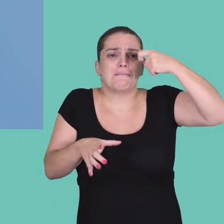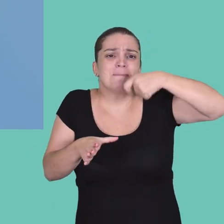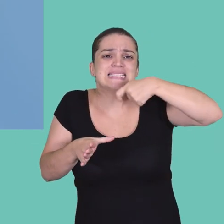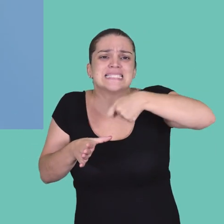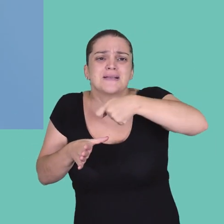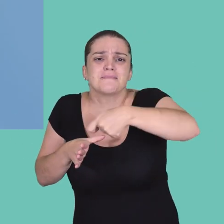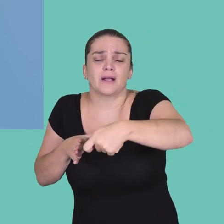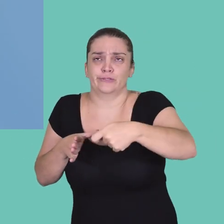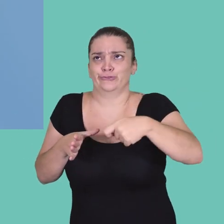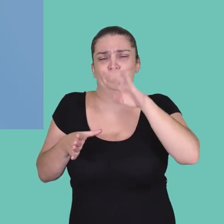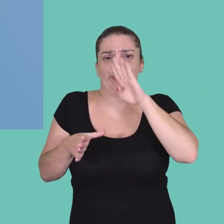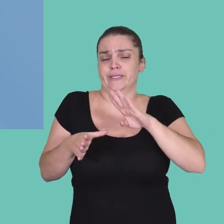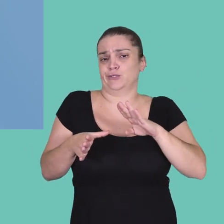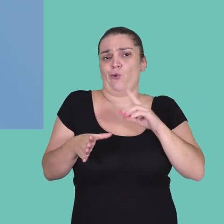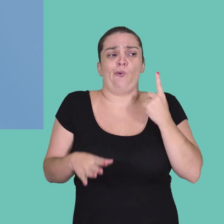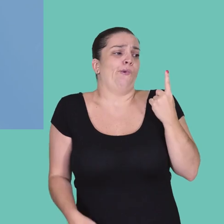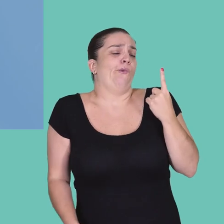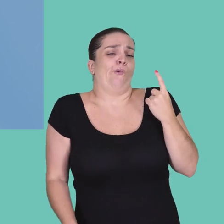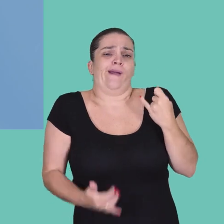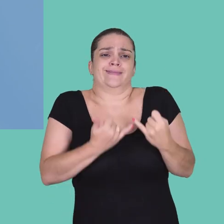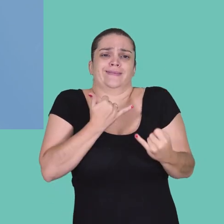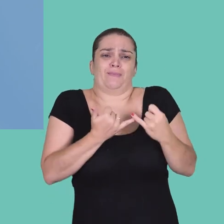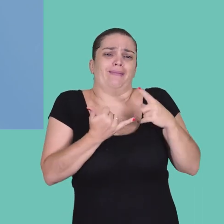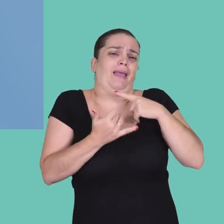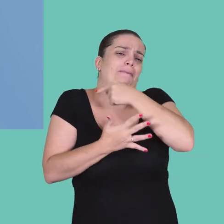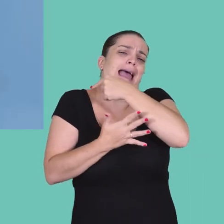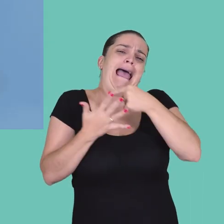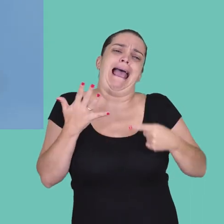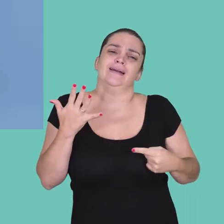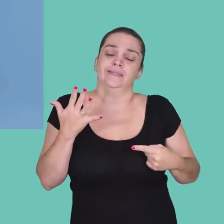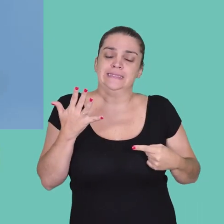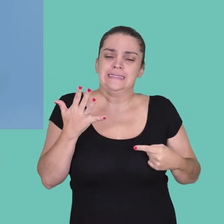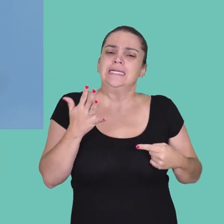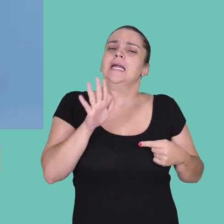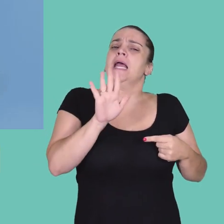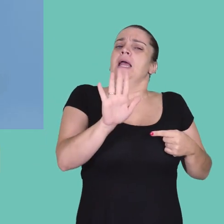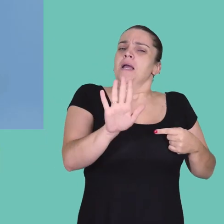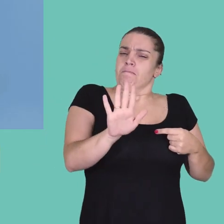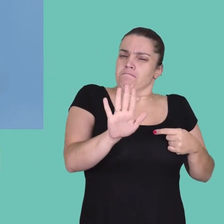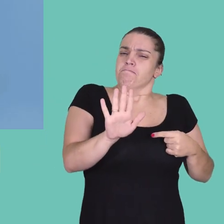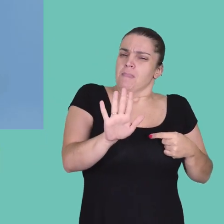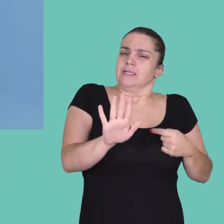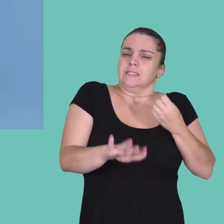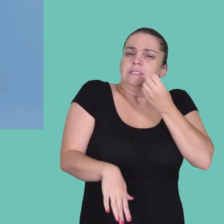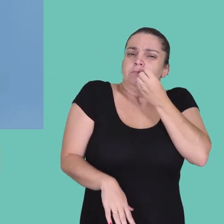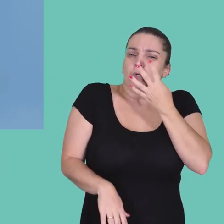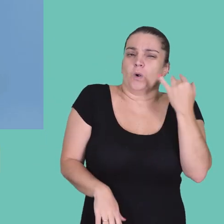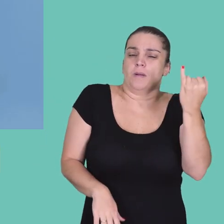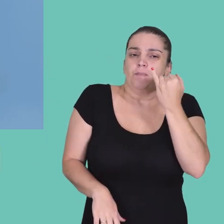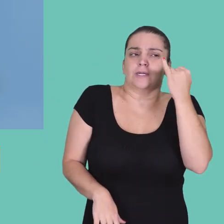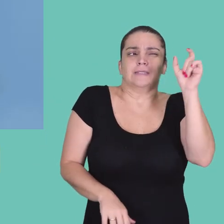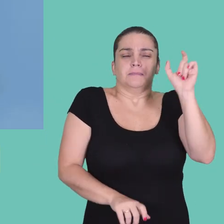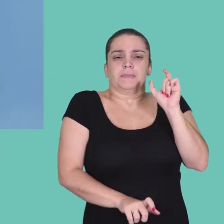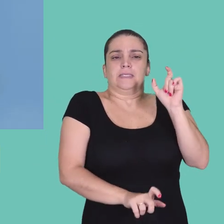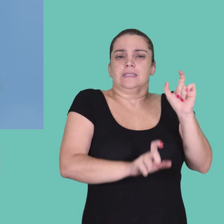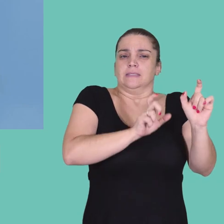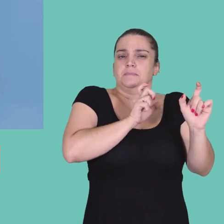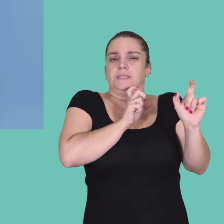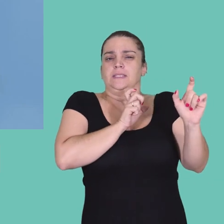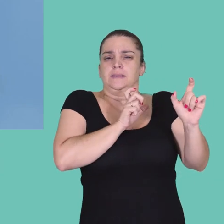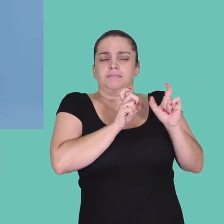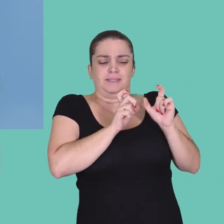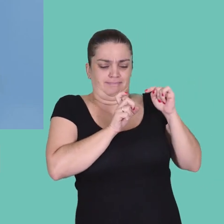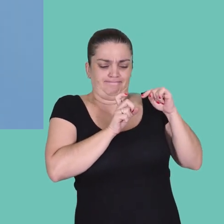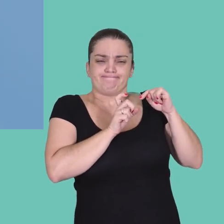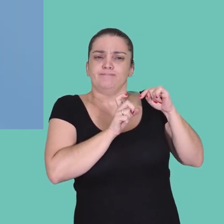tecnologias em termos de semente que nós temos hoje. Isso é só um exemplo. Marcia, a gente podia voltar na questão das pequenas